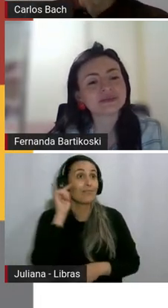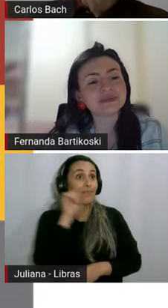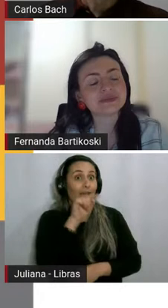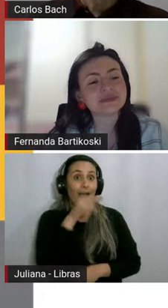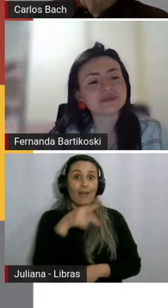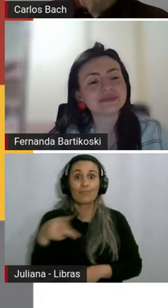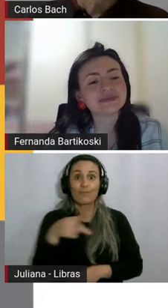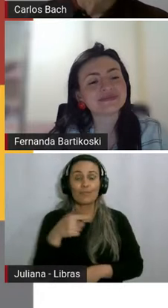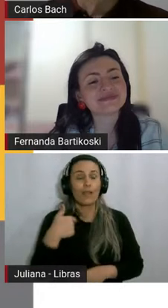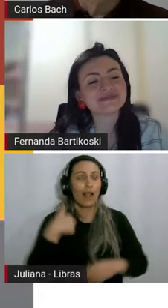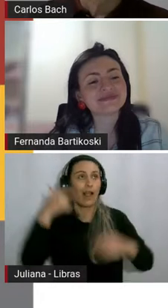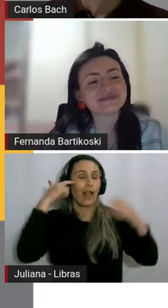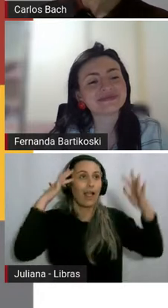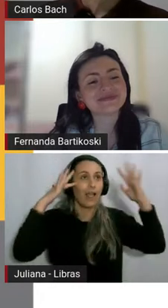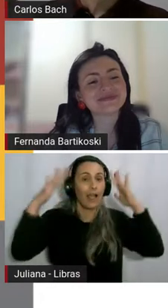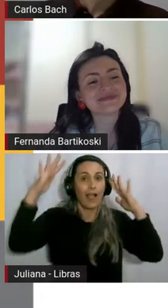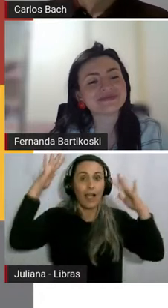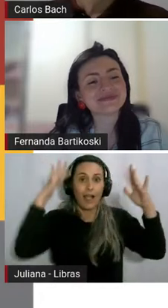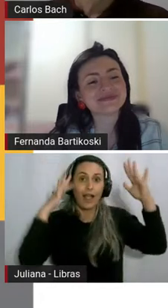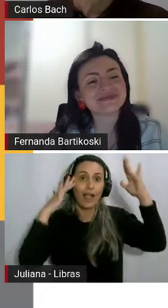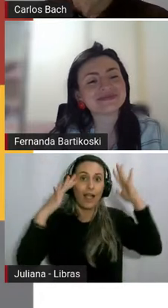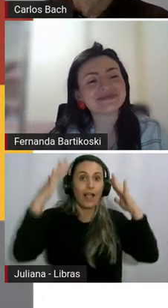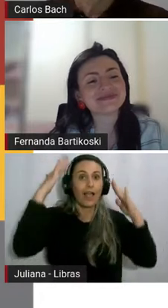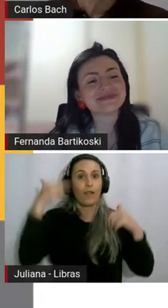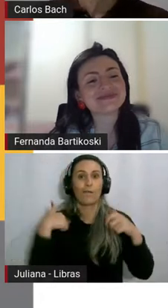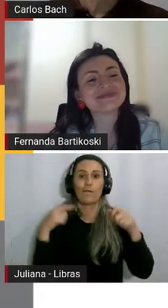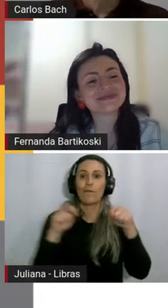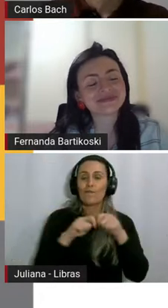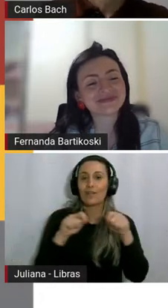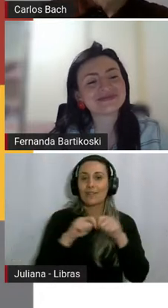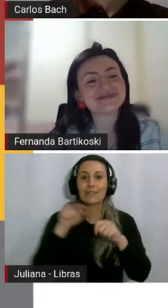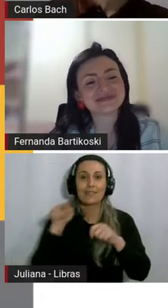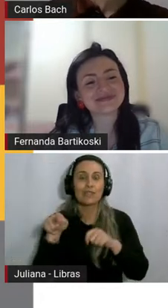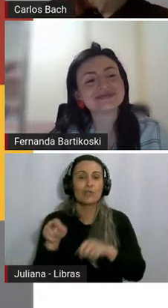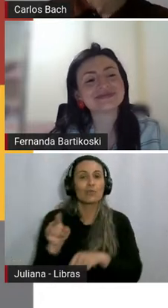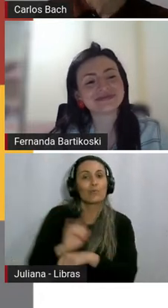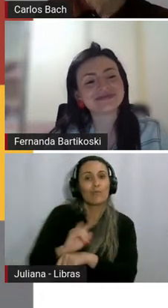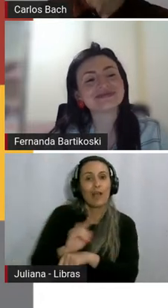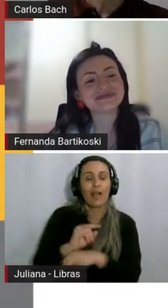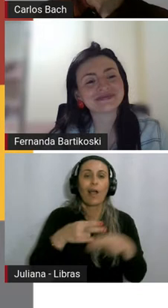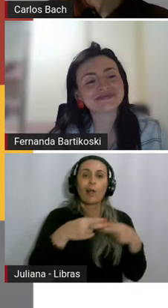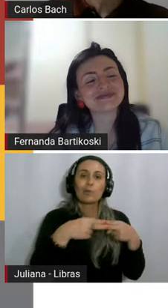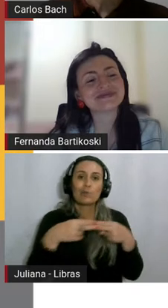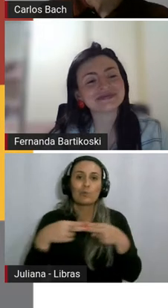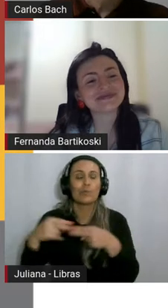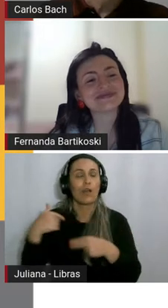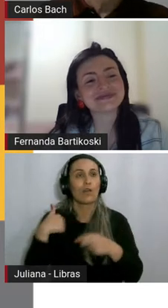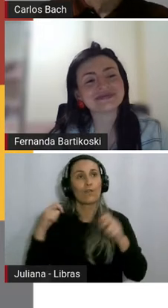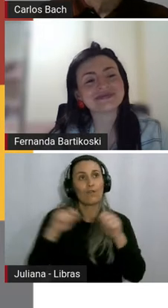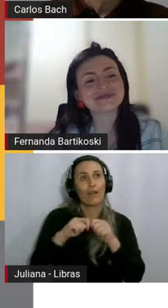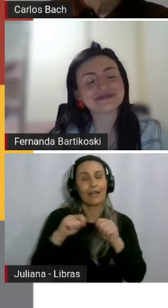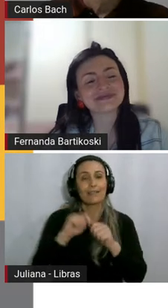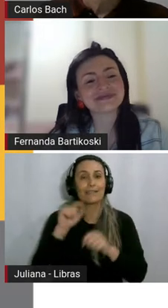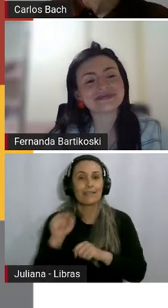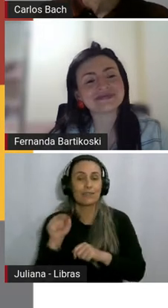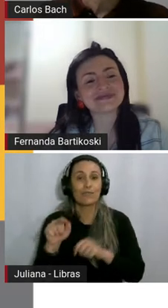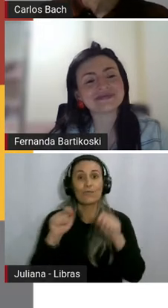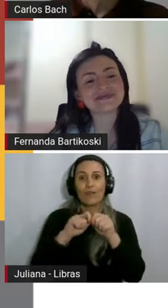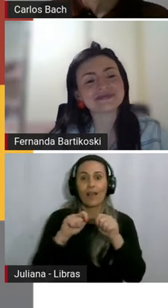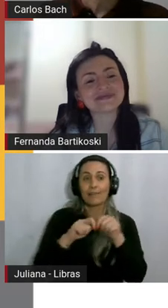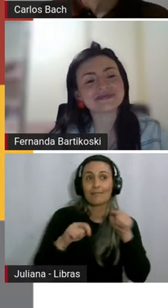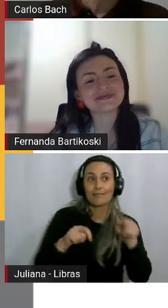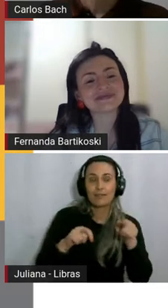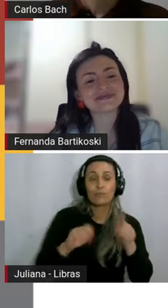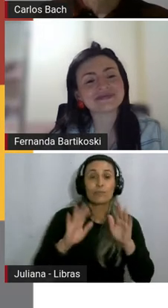construir o curta-metragem, eu já sei que eu vou construir o curta-metragem. A gente vai fazer isso, mas são coisas diferentes.